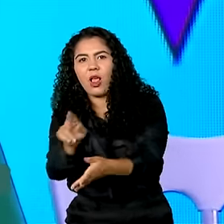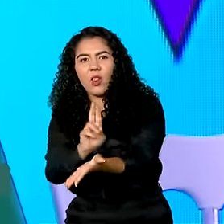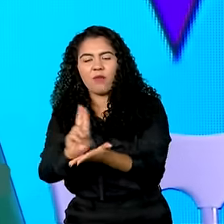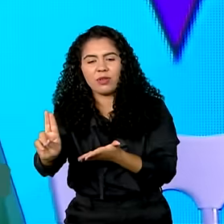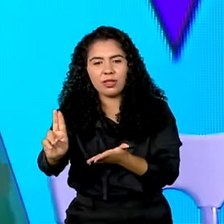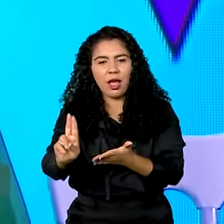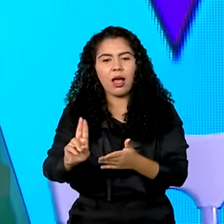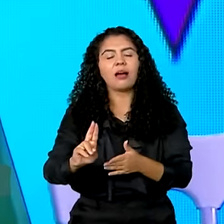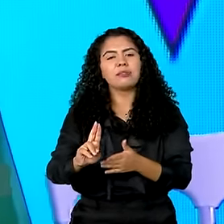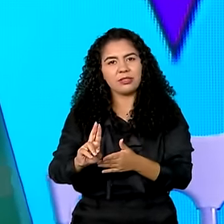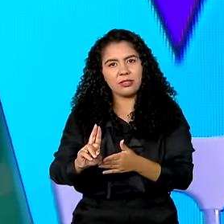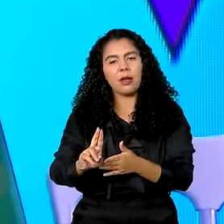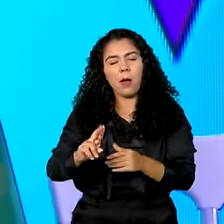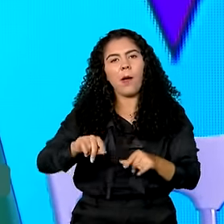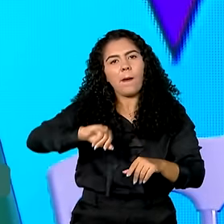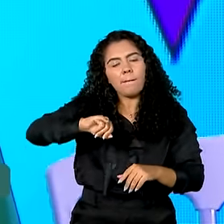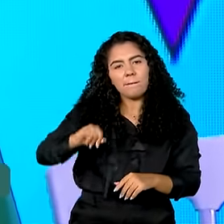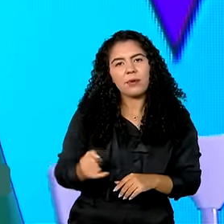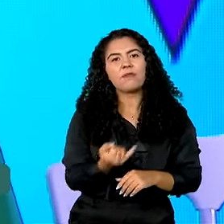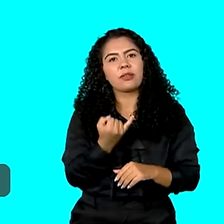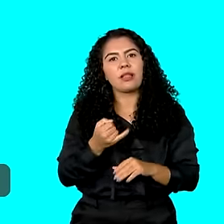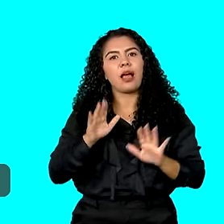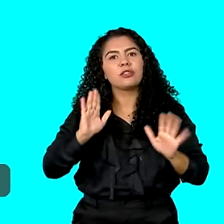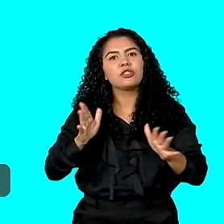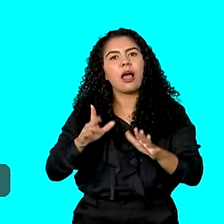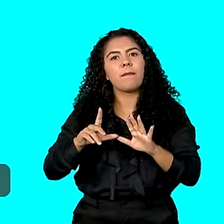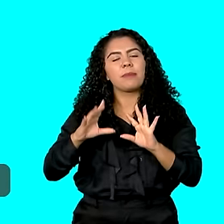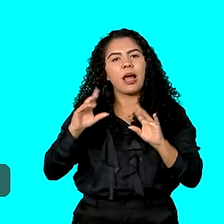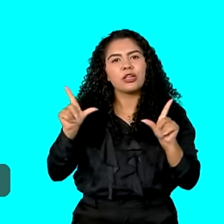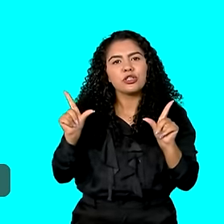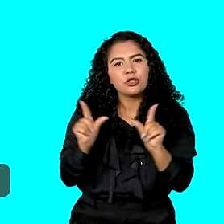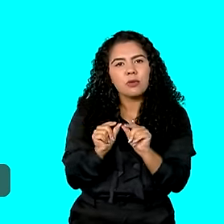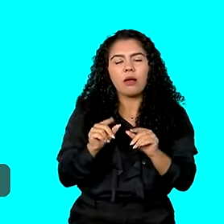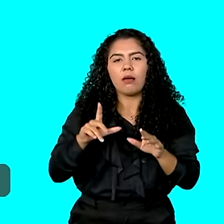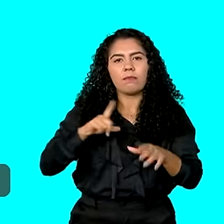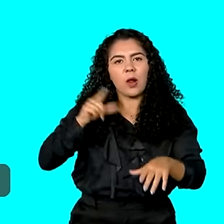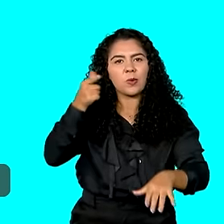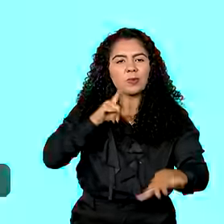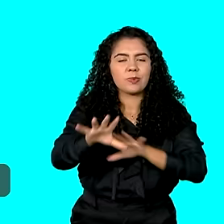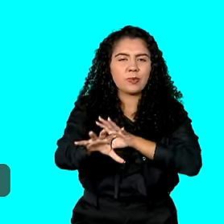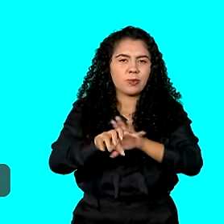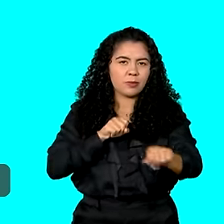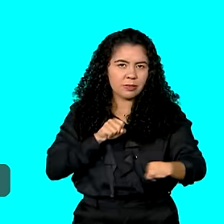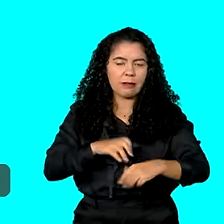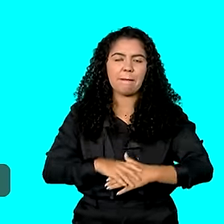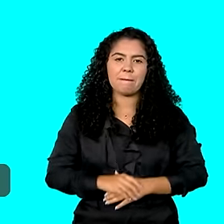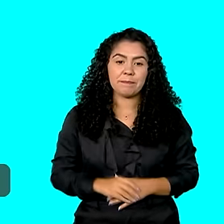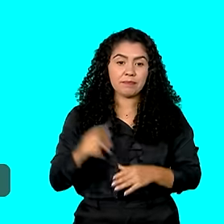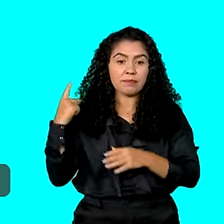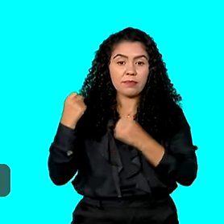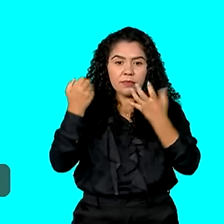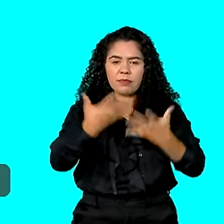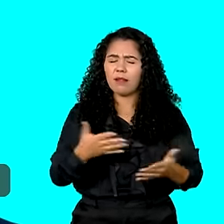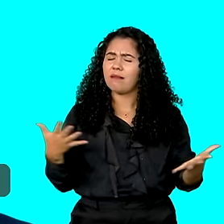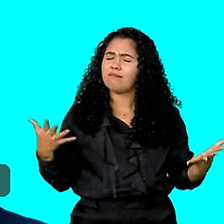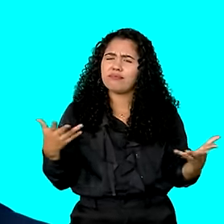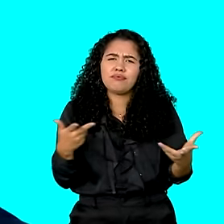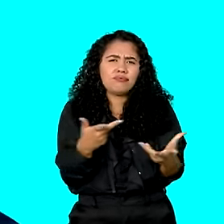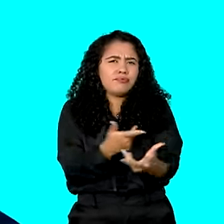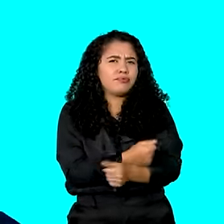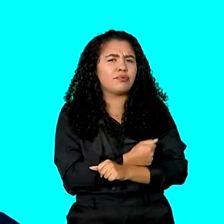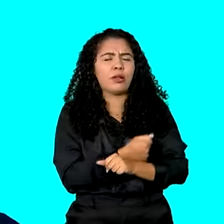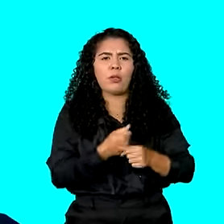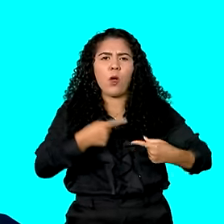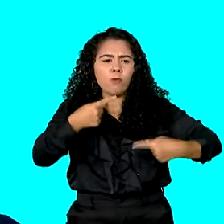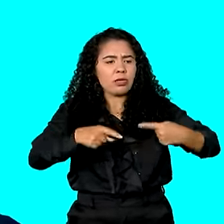Já servir como antecipação para serem aproveitadas na universidade. É uma coisa extraordinária essa política de